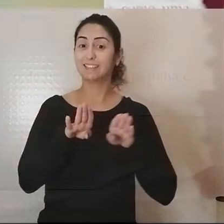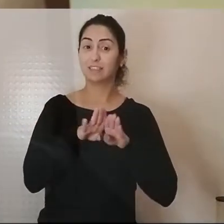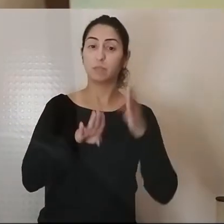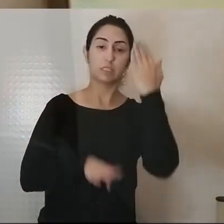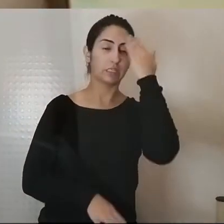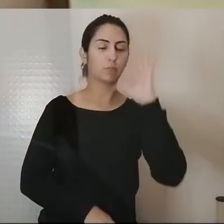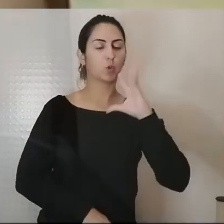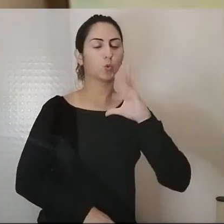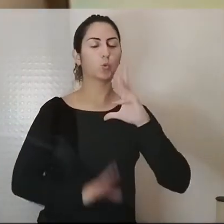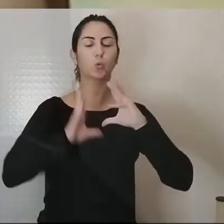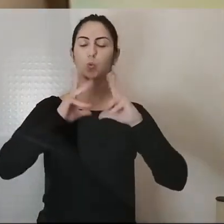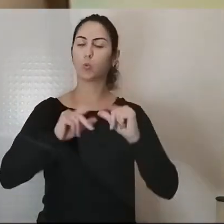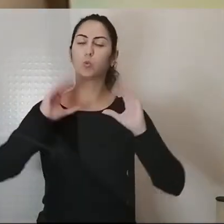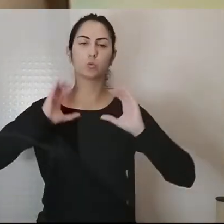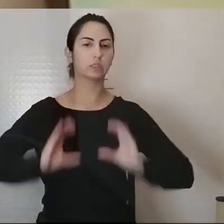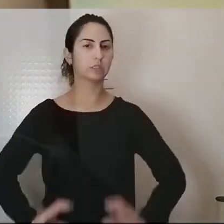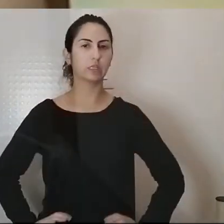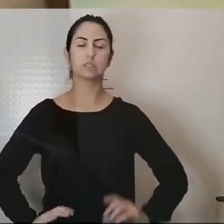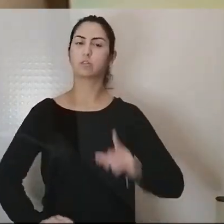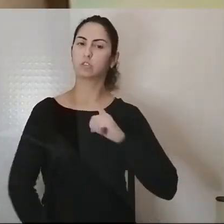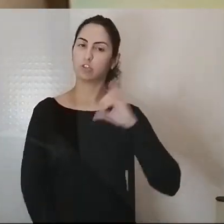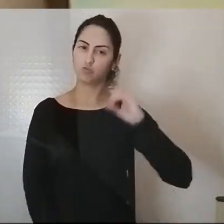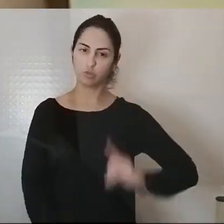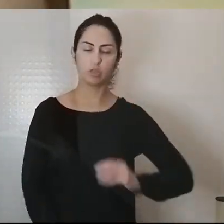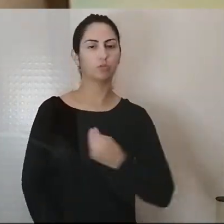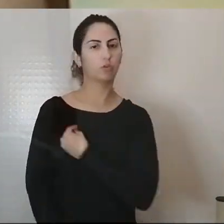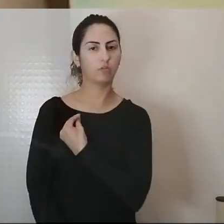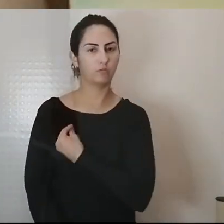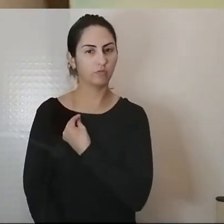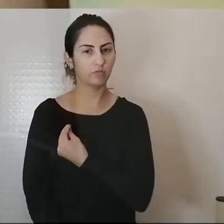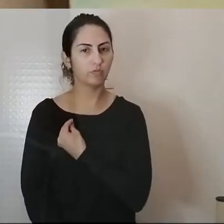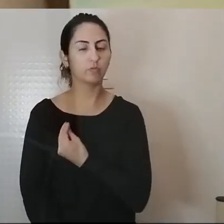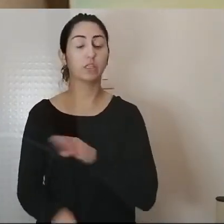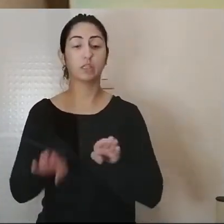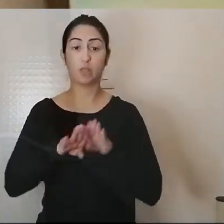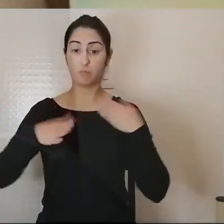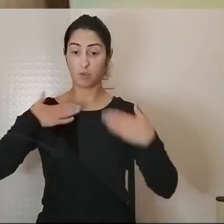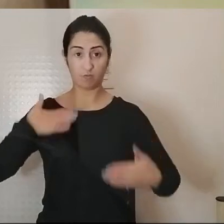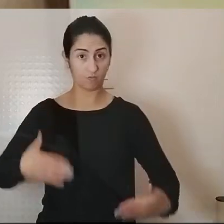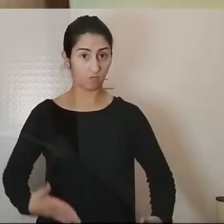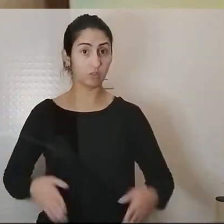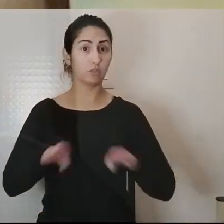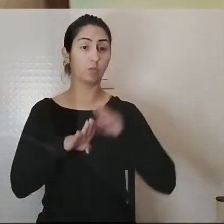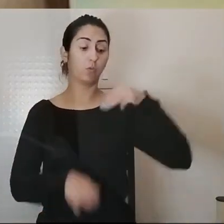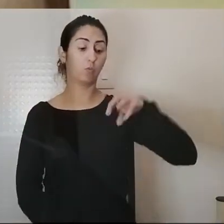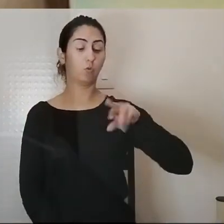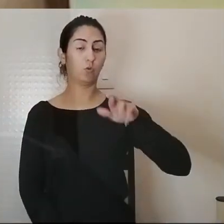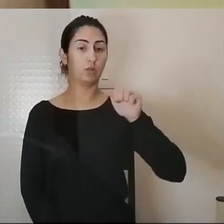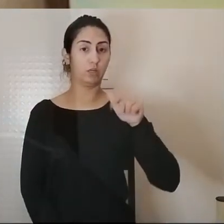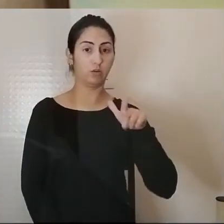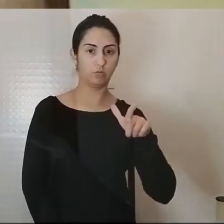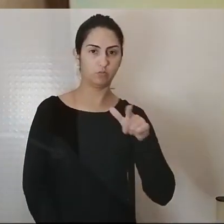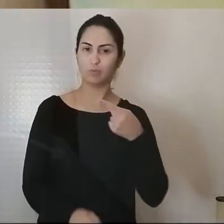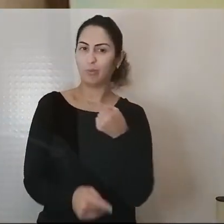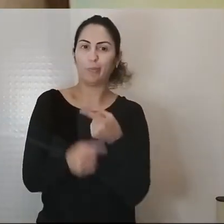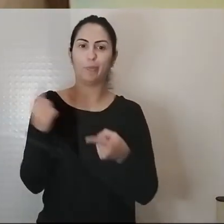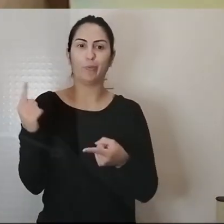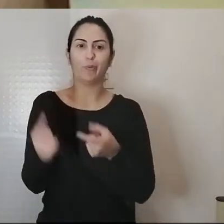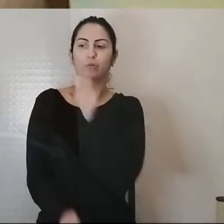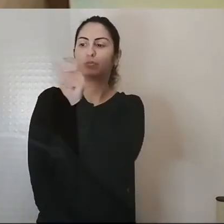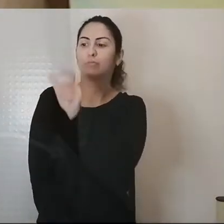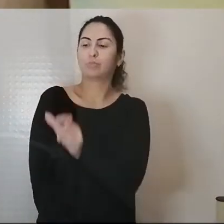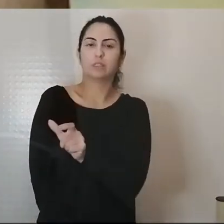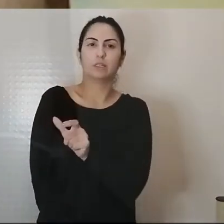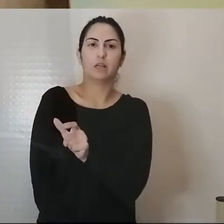cidadão tem direito à vida e à integridade física e moral e não pode ser sujeito à